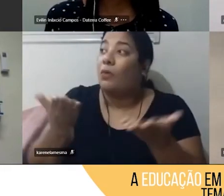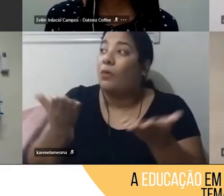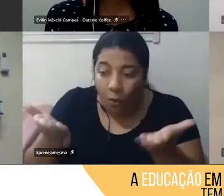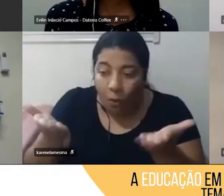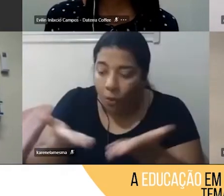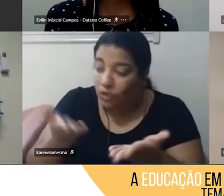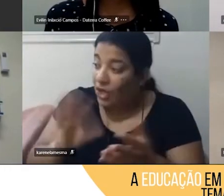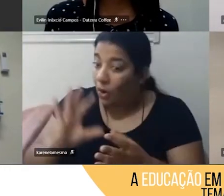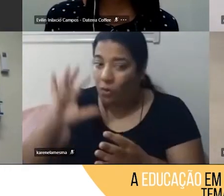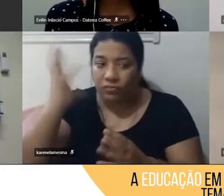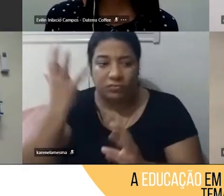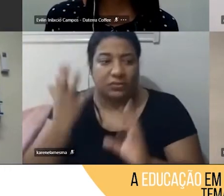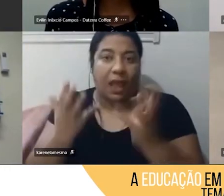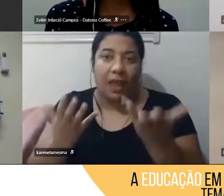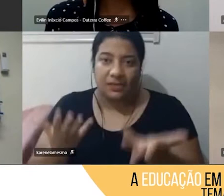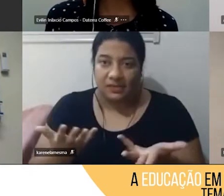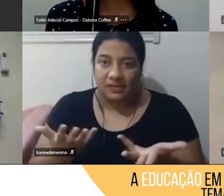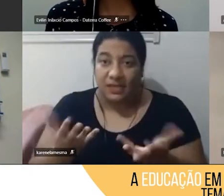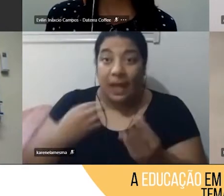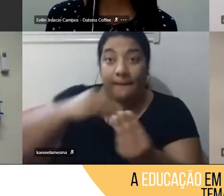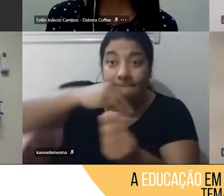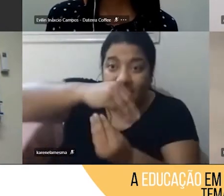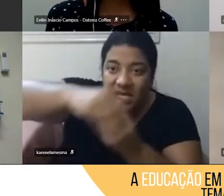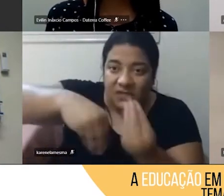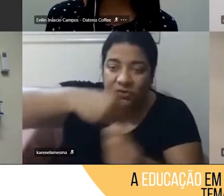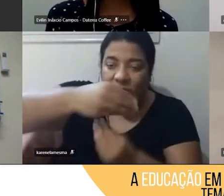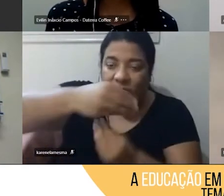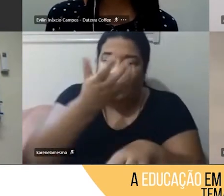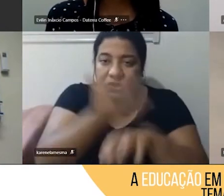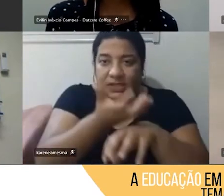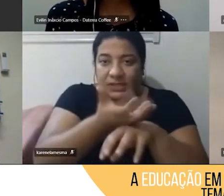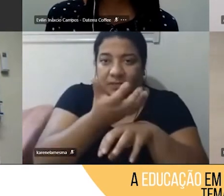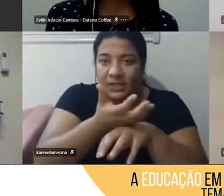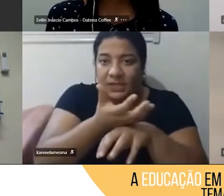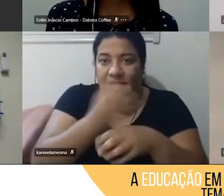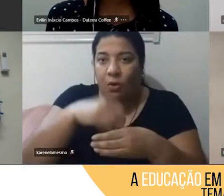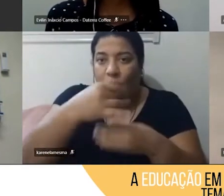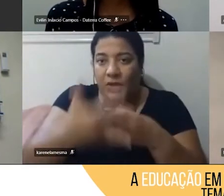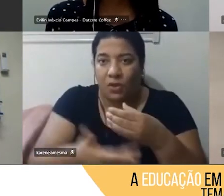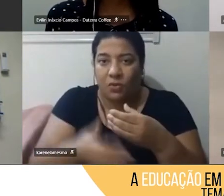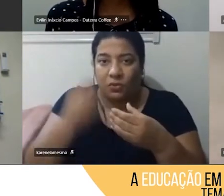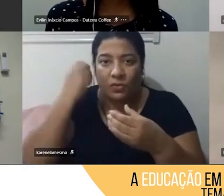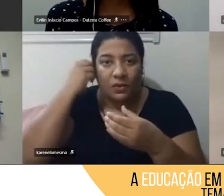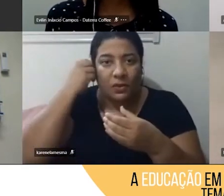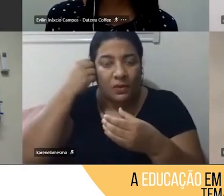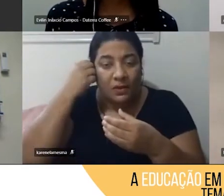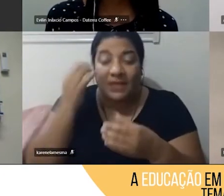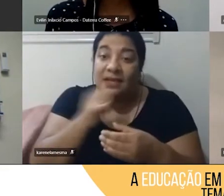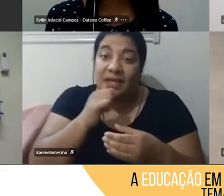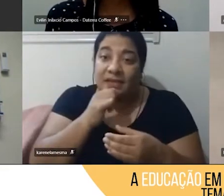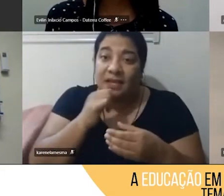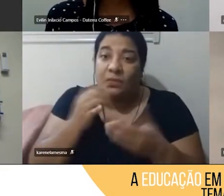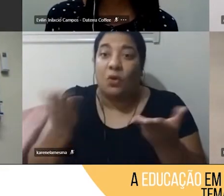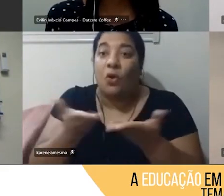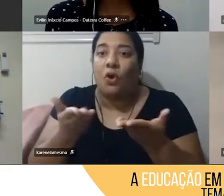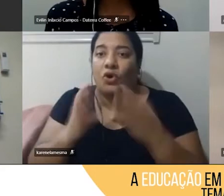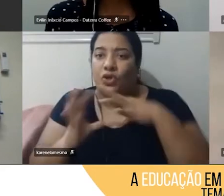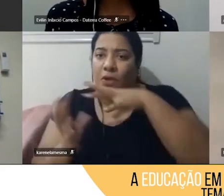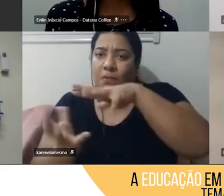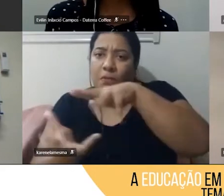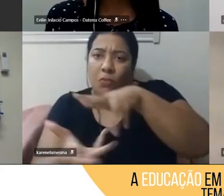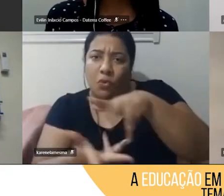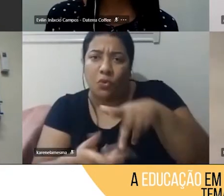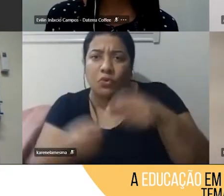nossos conteúdos juntos, né, então, por exemplo, o mundo está falando sobre racismo, eles querem